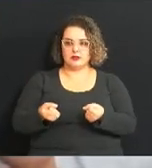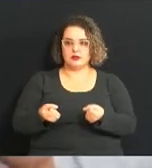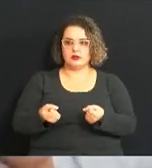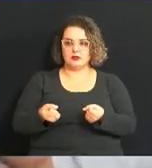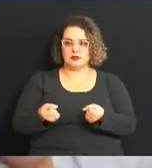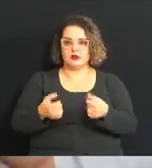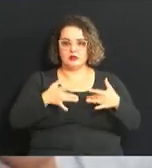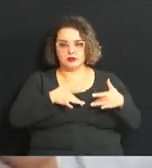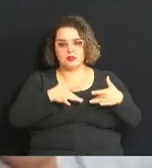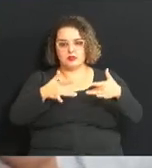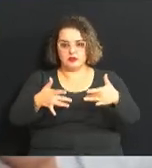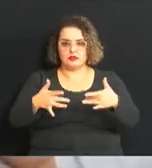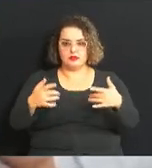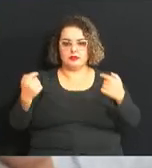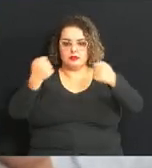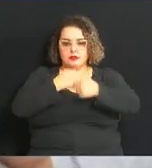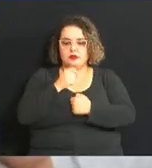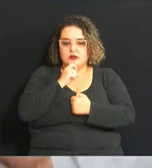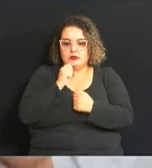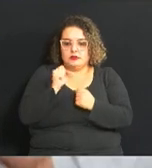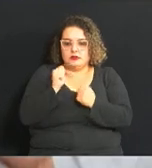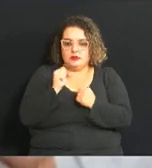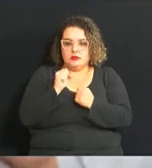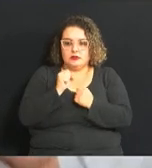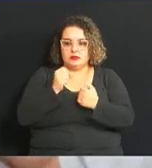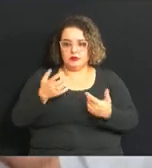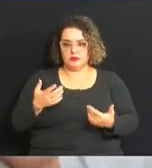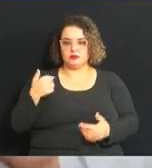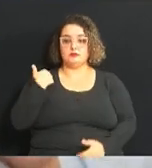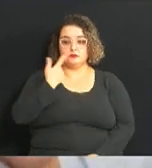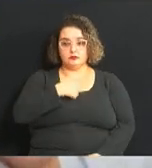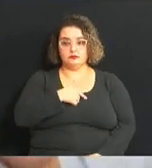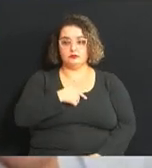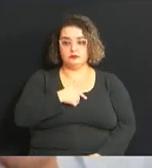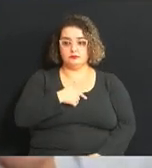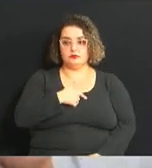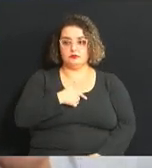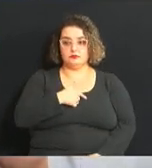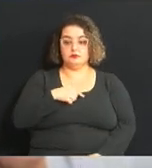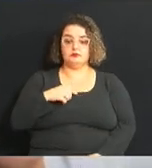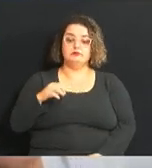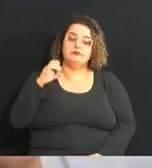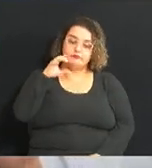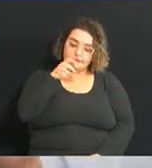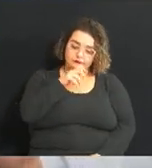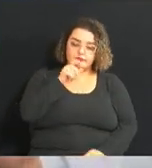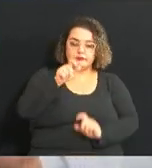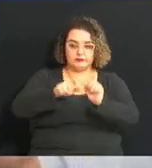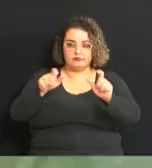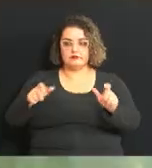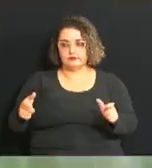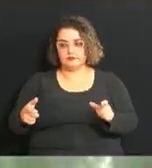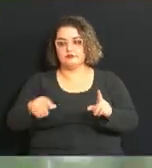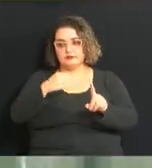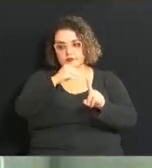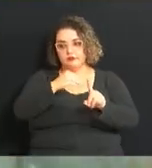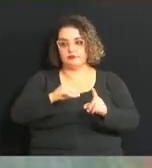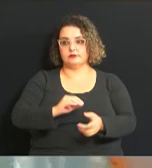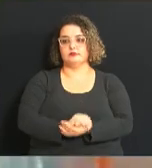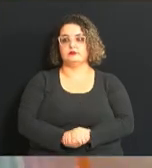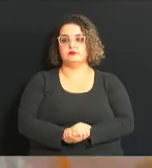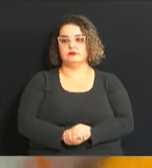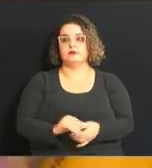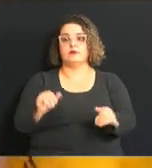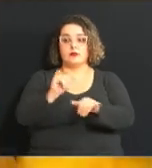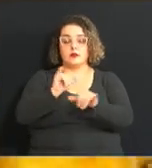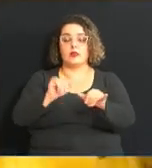doações de agasalhos para que a gente aqueça aquele pessoal que é menos favorecido. A campanha